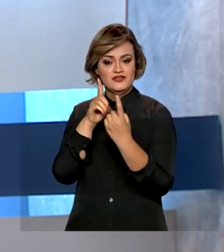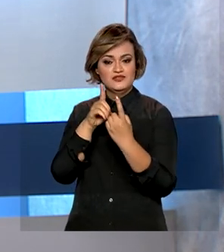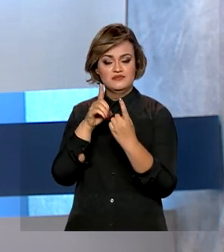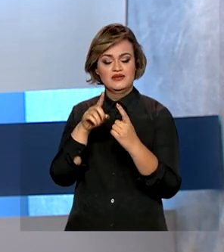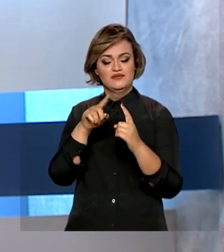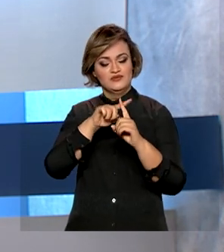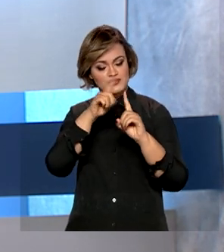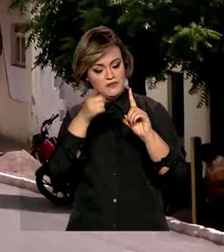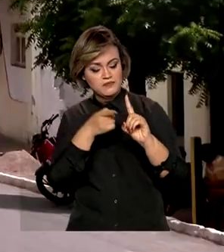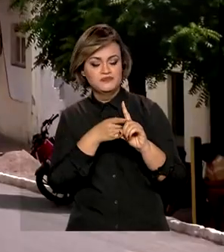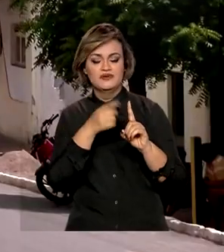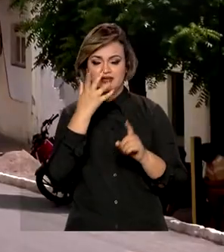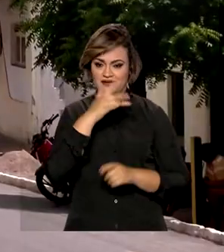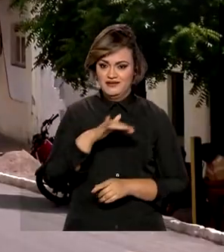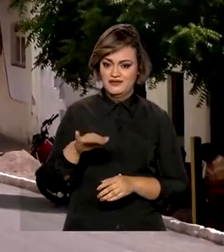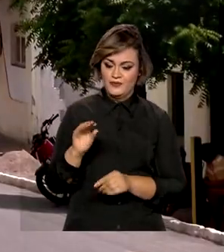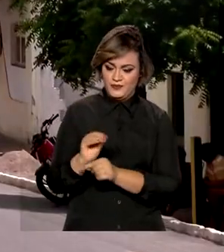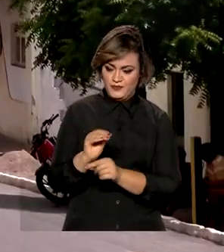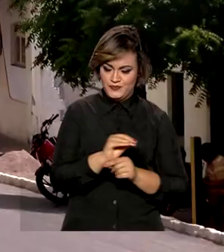e das crianças.